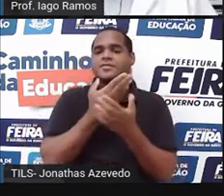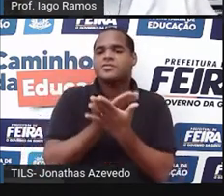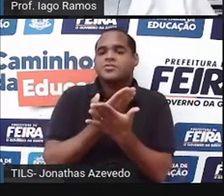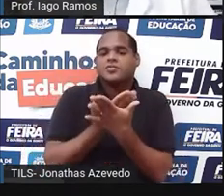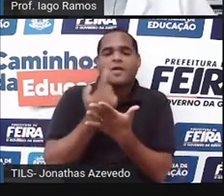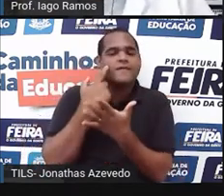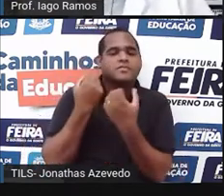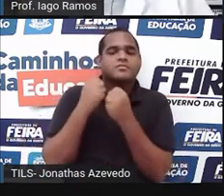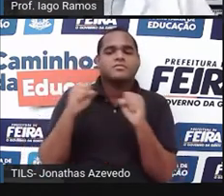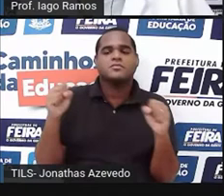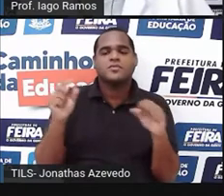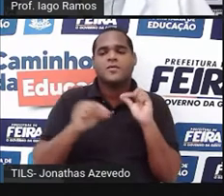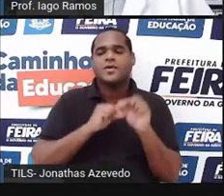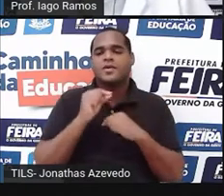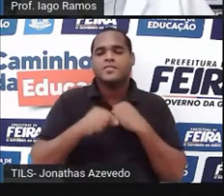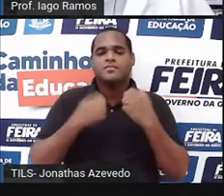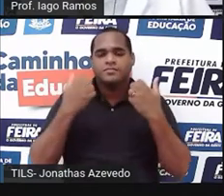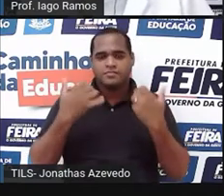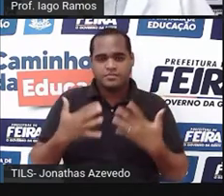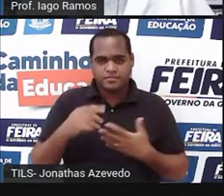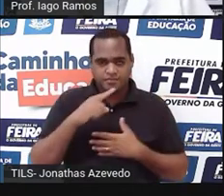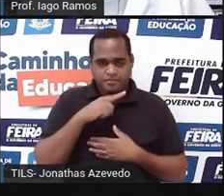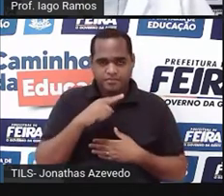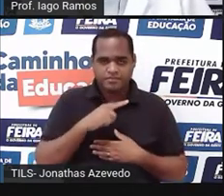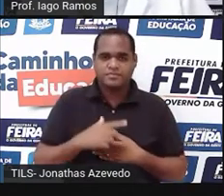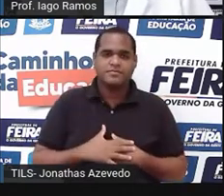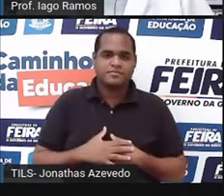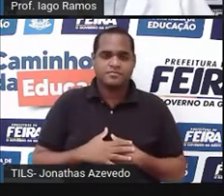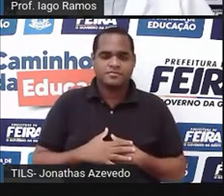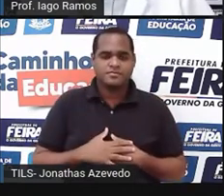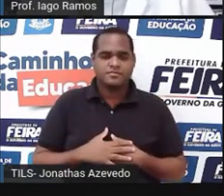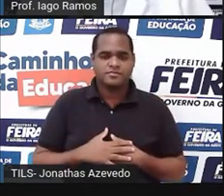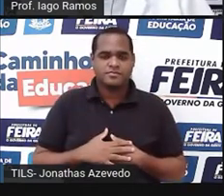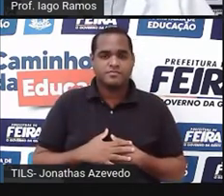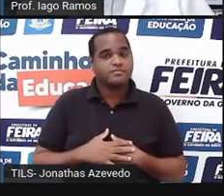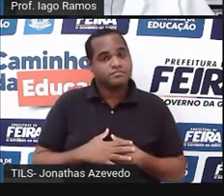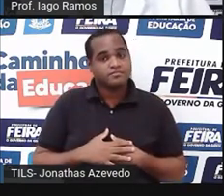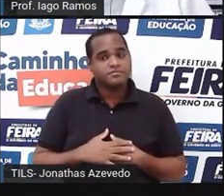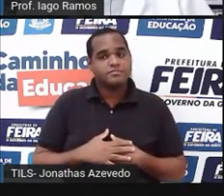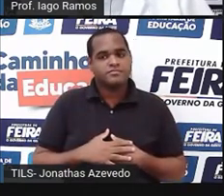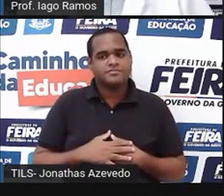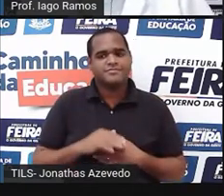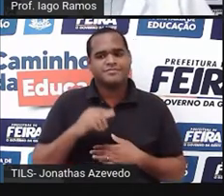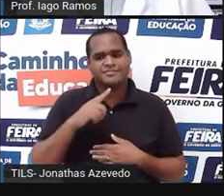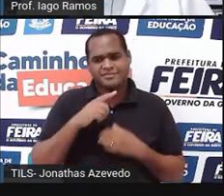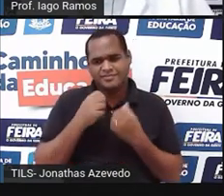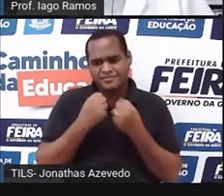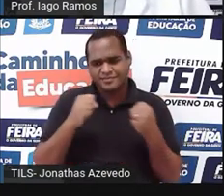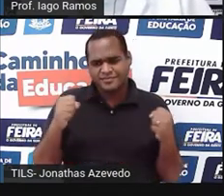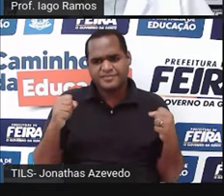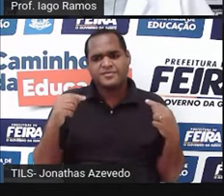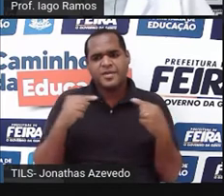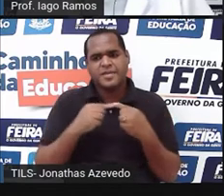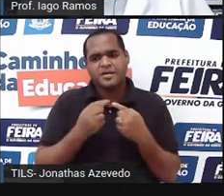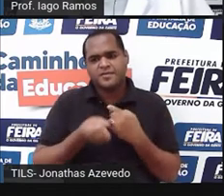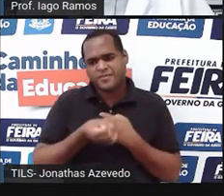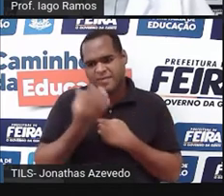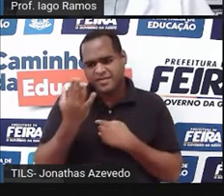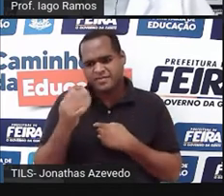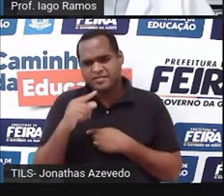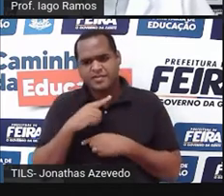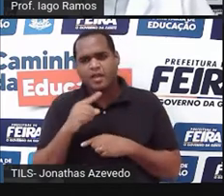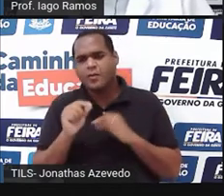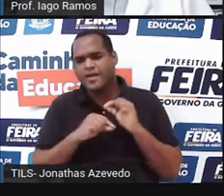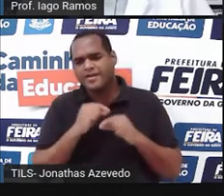grandezas, né? Grandezas, olha só, estou apontando aqui. É tudo que envolve medida ou quantidades, tá